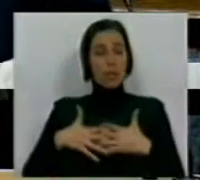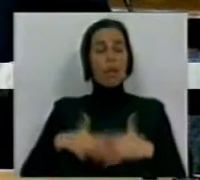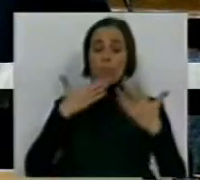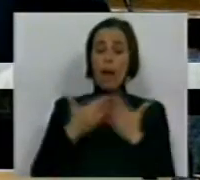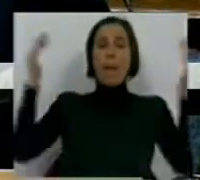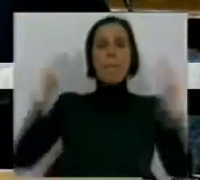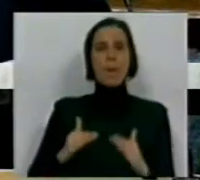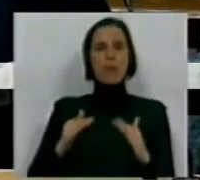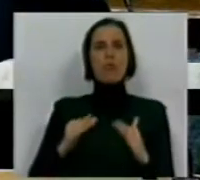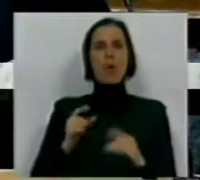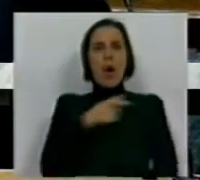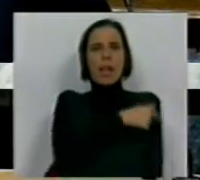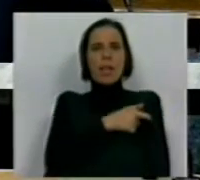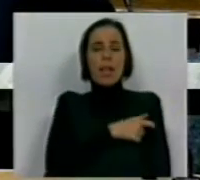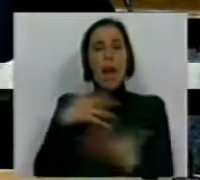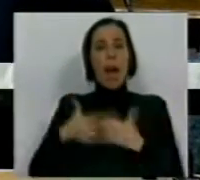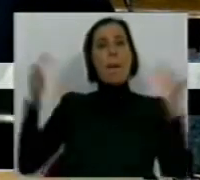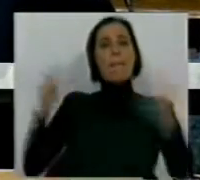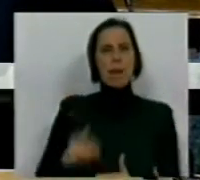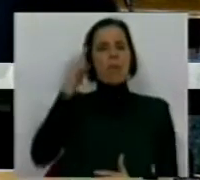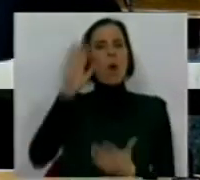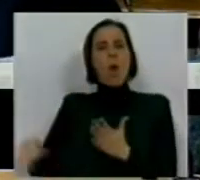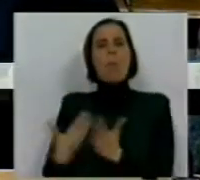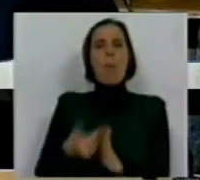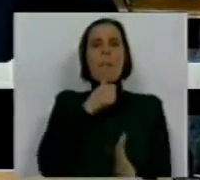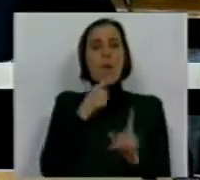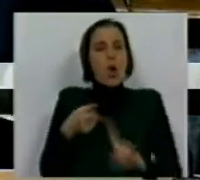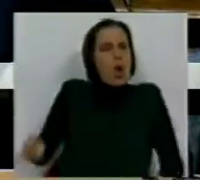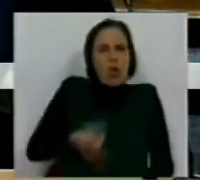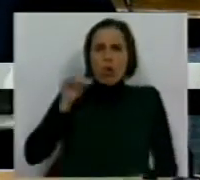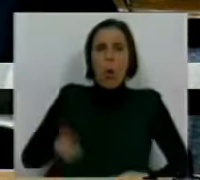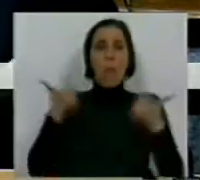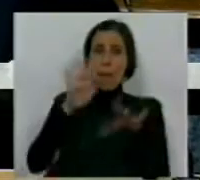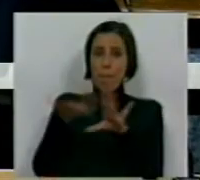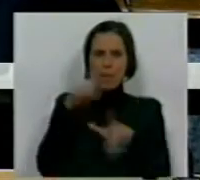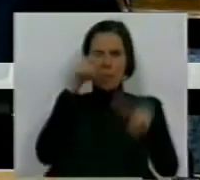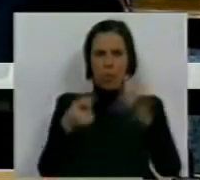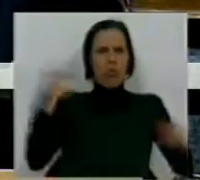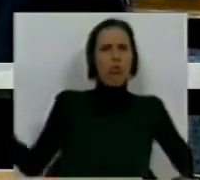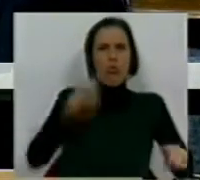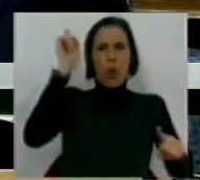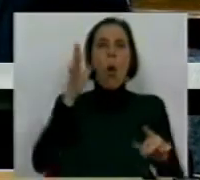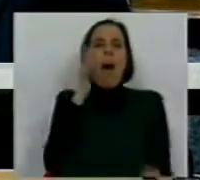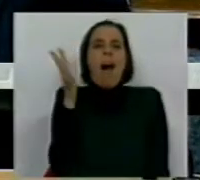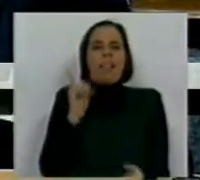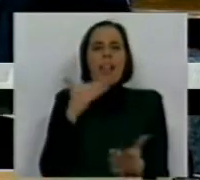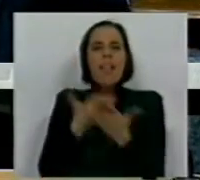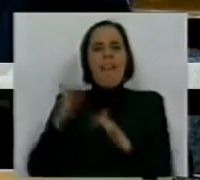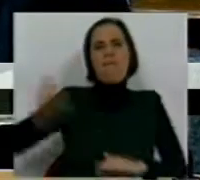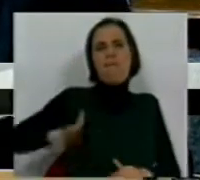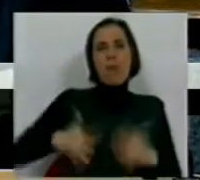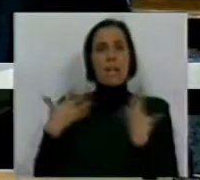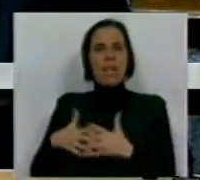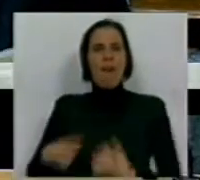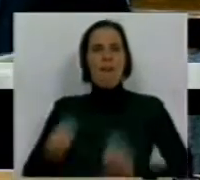diminuindo o número de delegados sindicais e propõe medidas não para melhorar a participação dos trabalhadores, mas para tentar fragilizar os